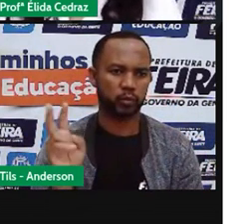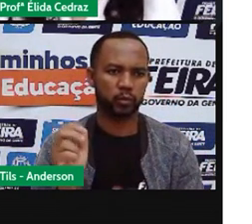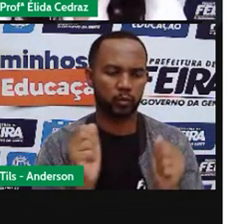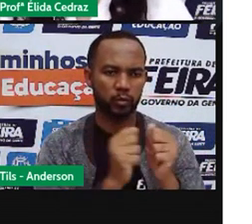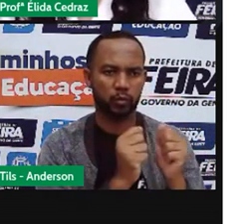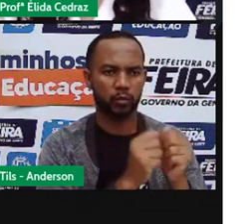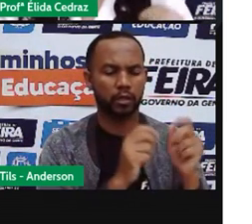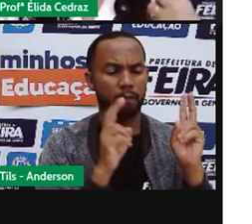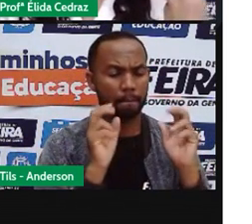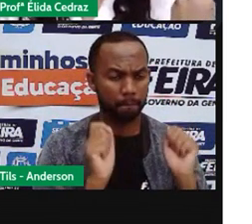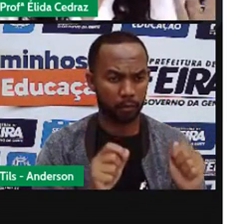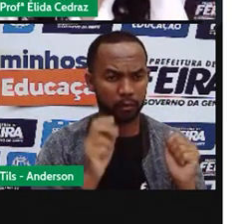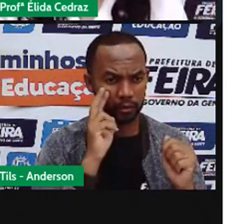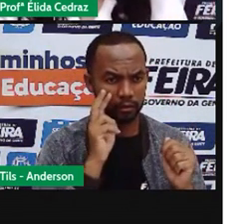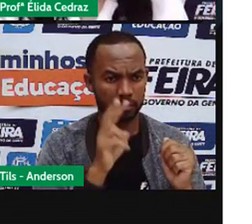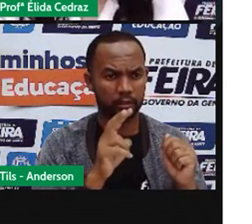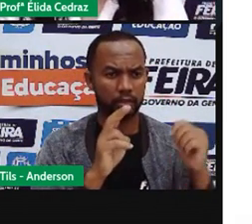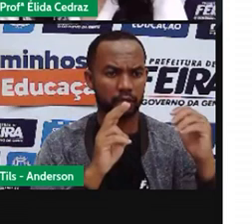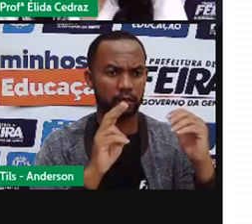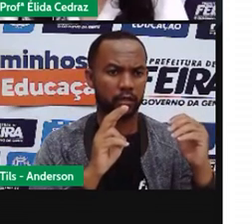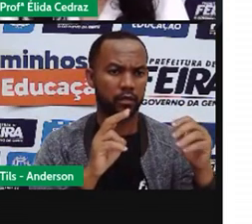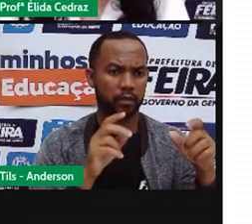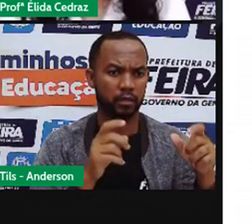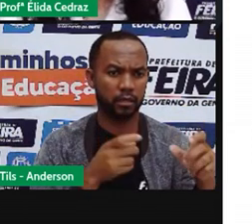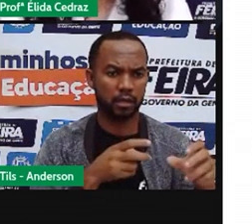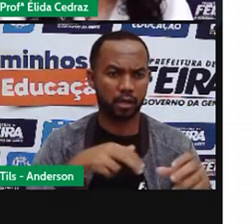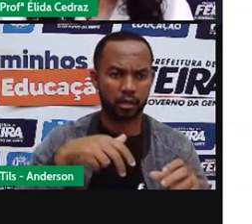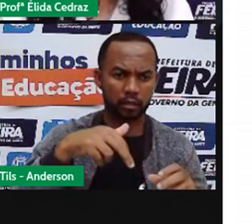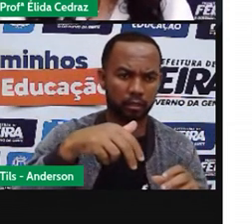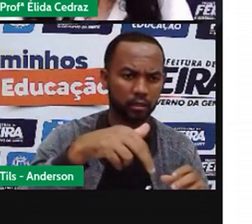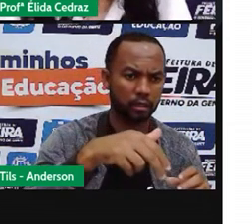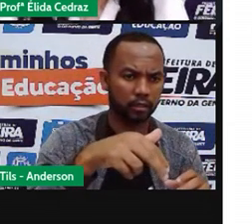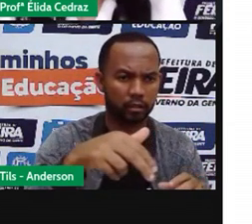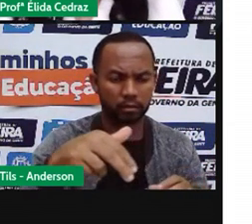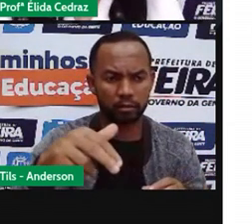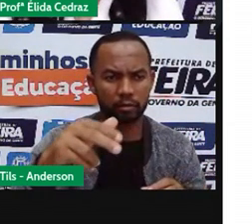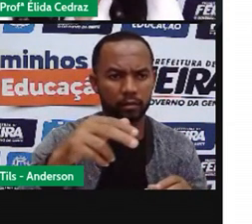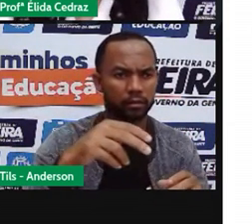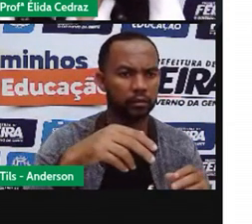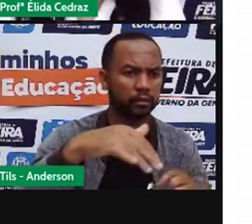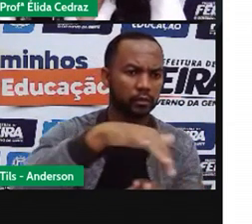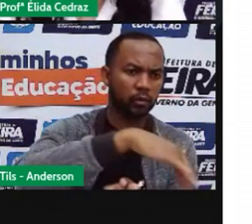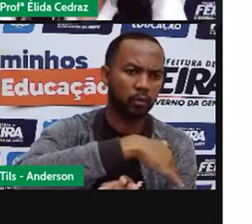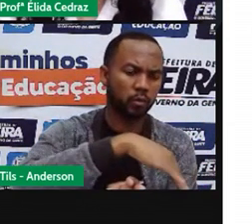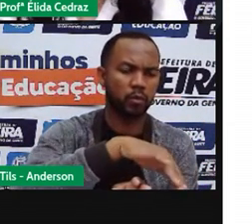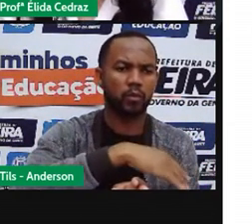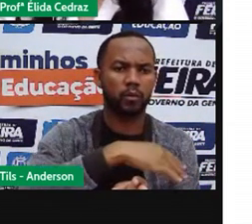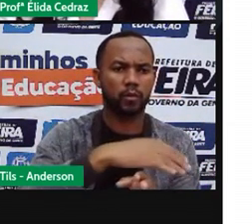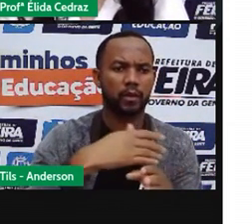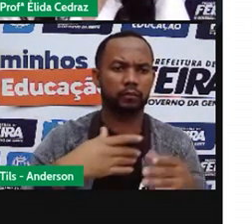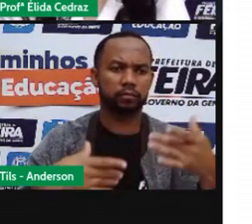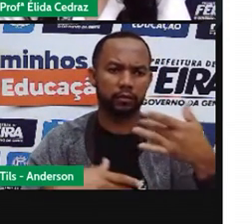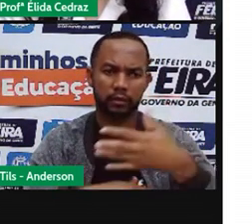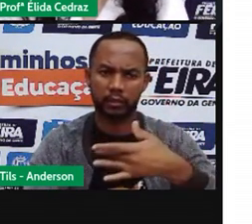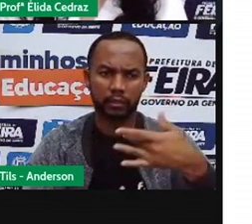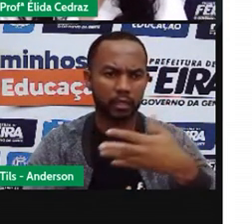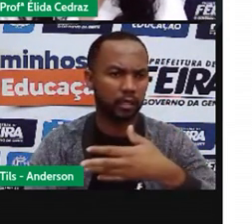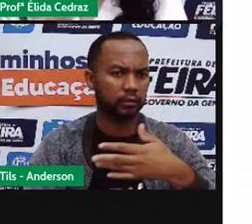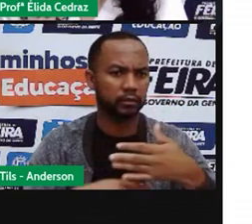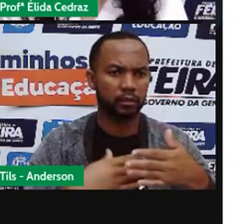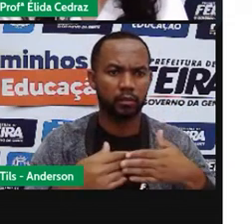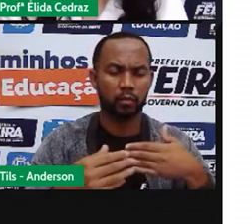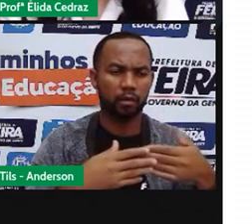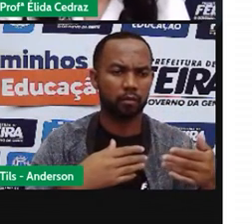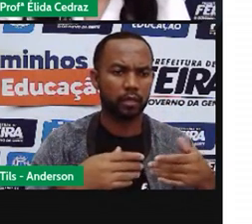Você pode estar numa praça, andando pelo centro da cidade, na sua rua. E enquanto